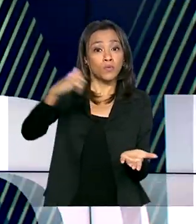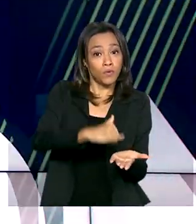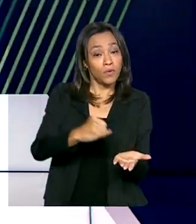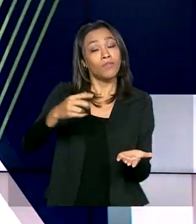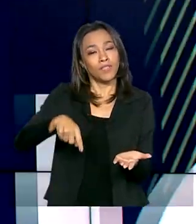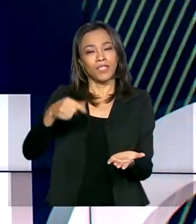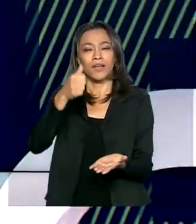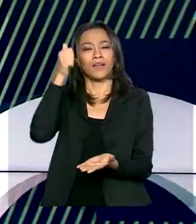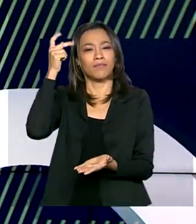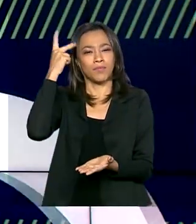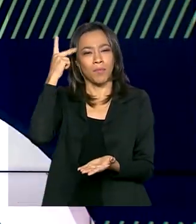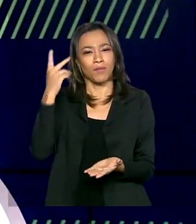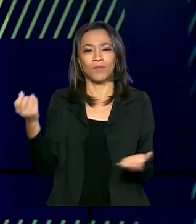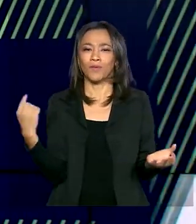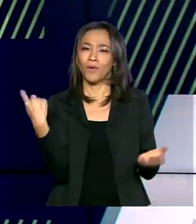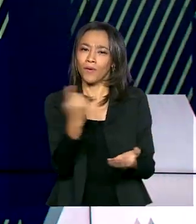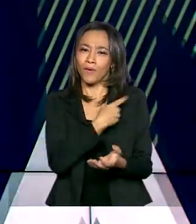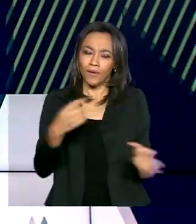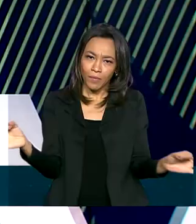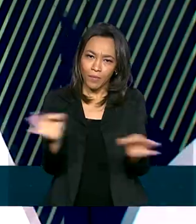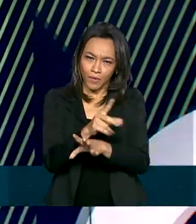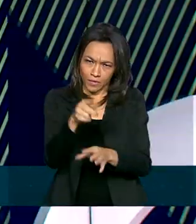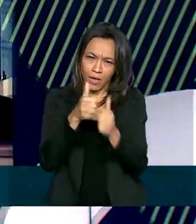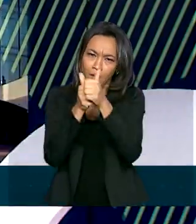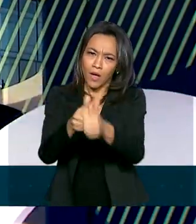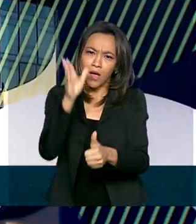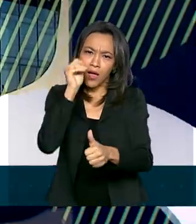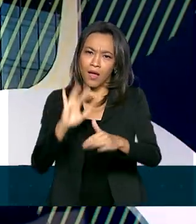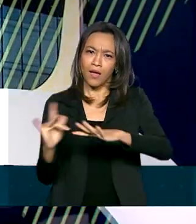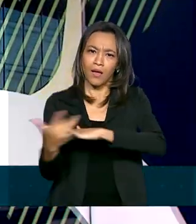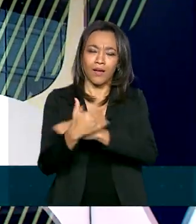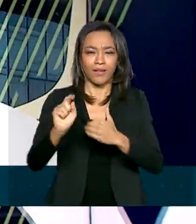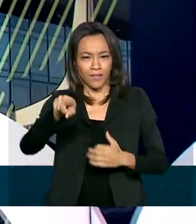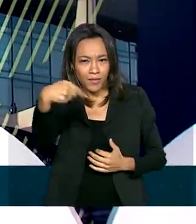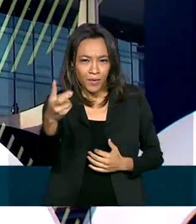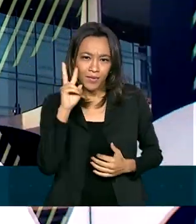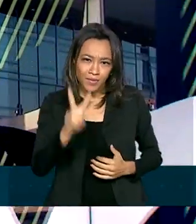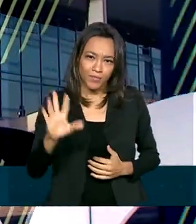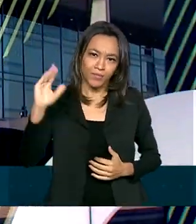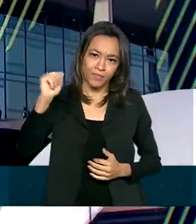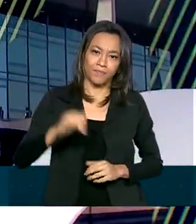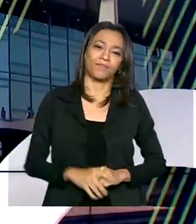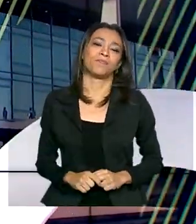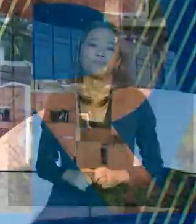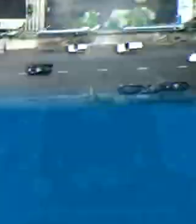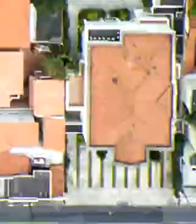A gente fica por aqui. Nos acompanhe também pelas redes sociais. Até a próxima edição. Tchau!